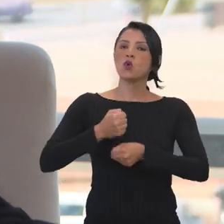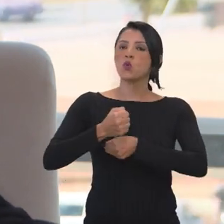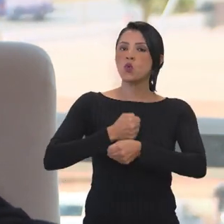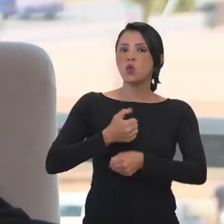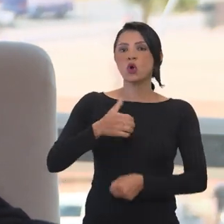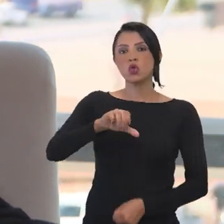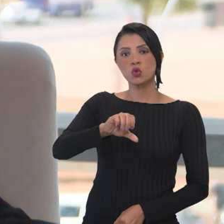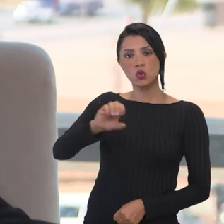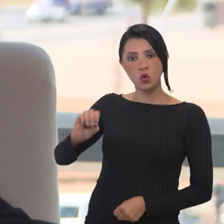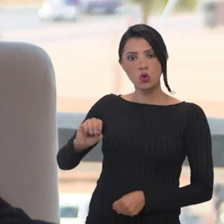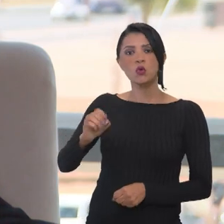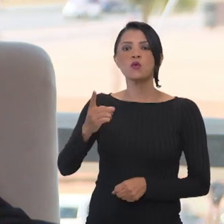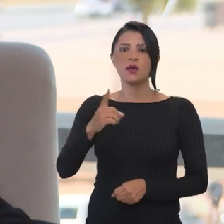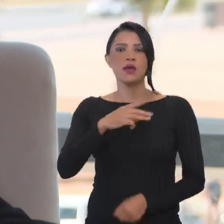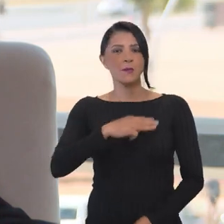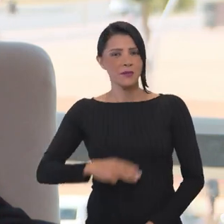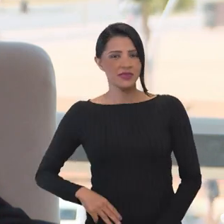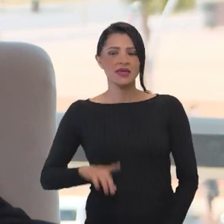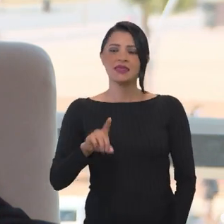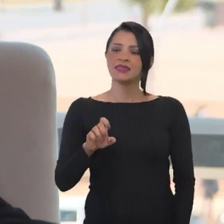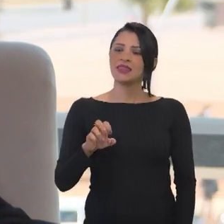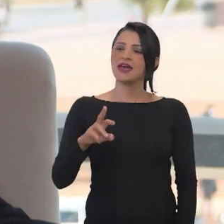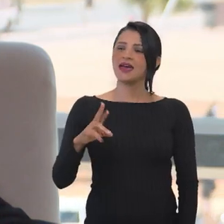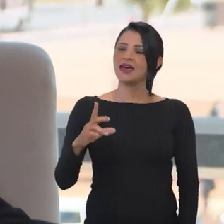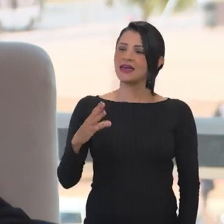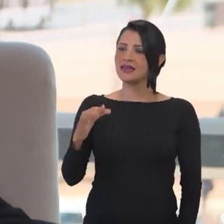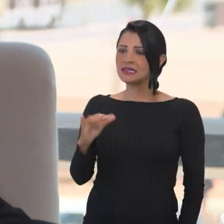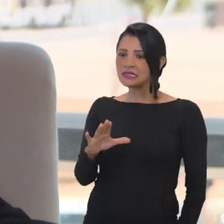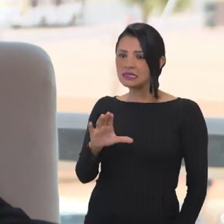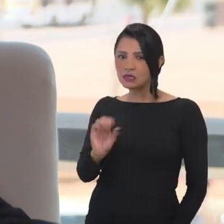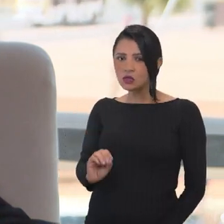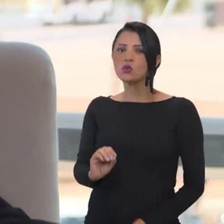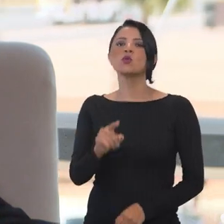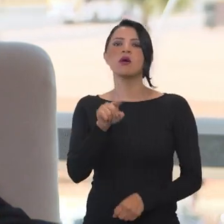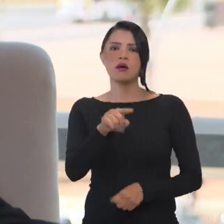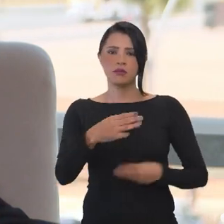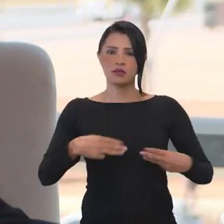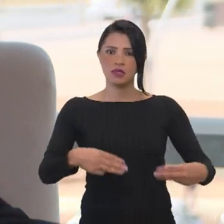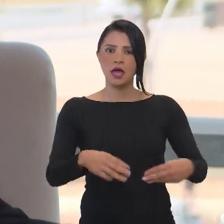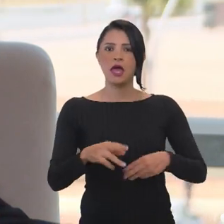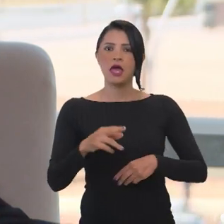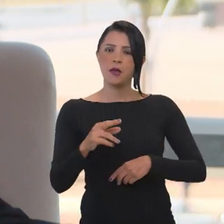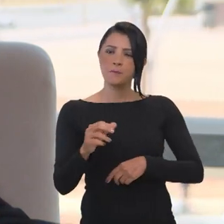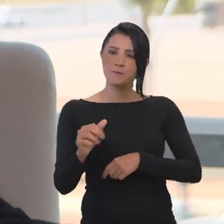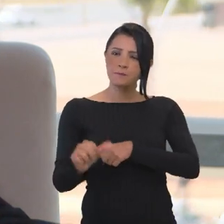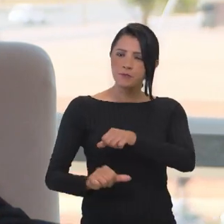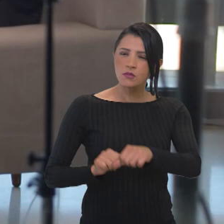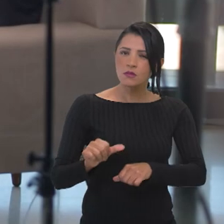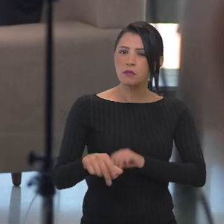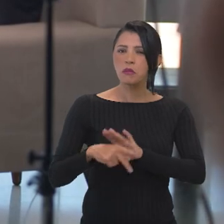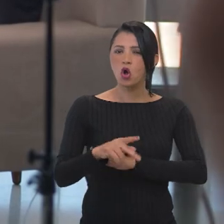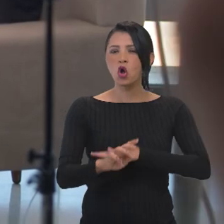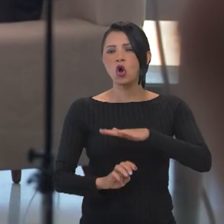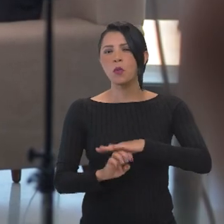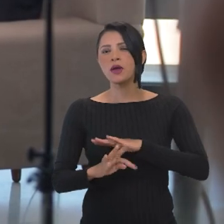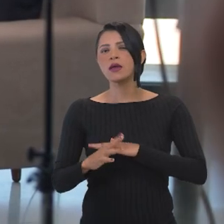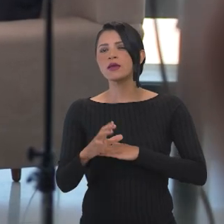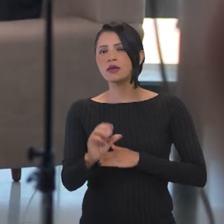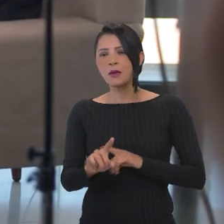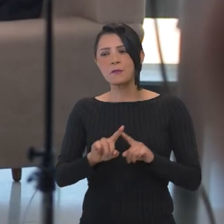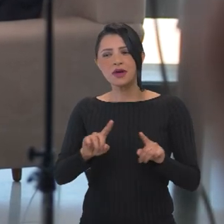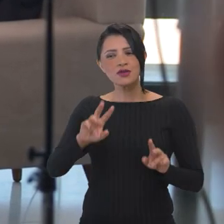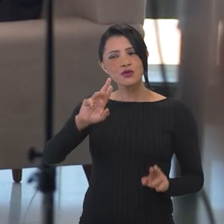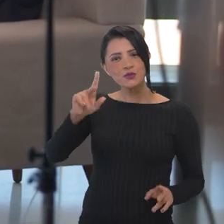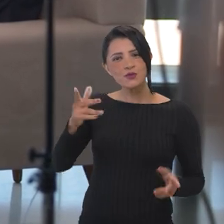na década de 90, o ministro Bécia Pereira, que foi bem conhecido, que era o Ministério da Reforma do Estado. Mas ela tinha uma diferença muito